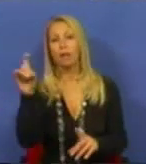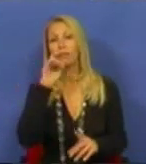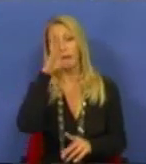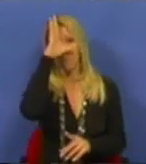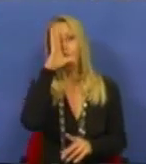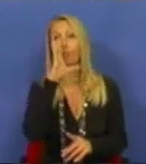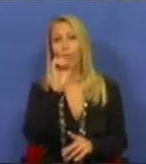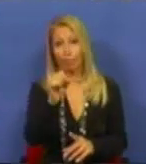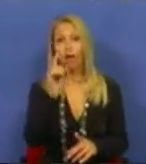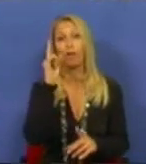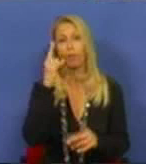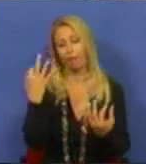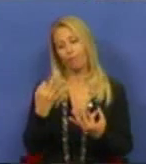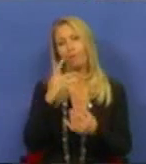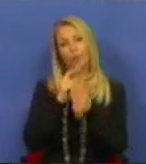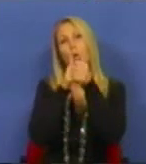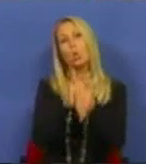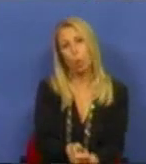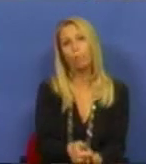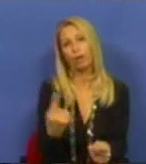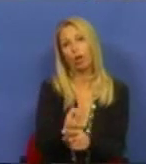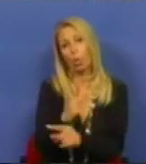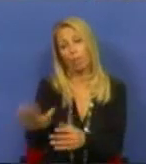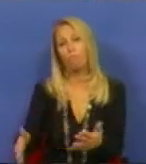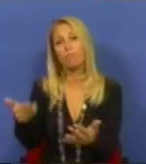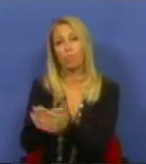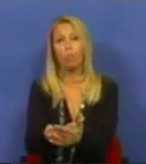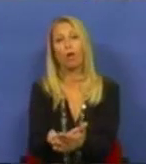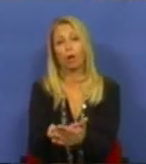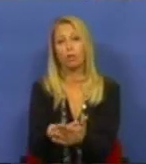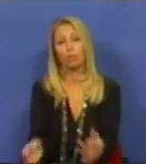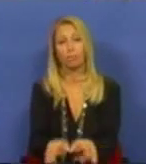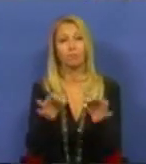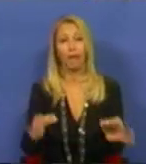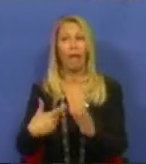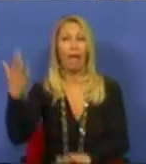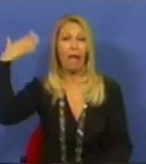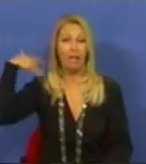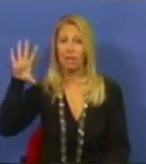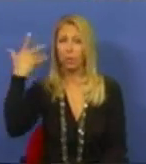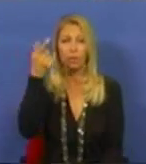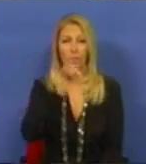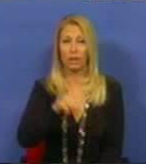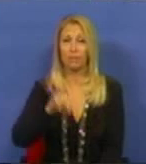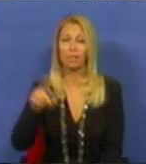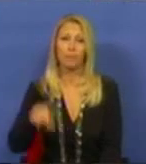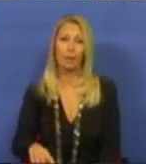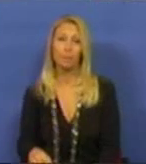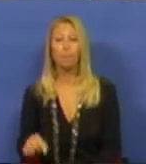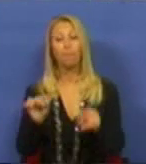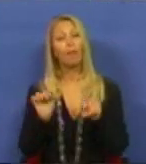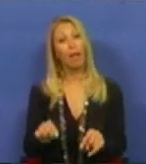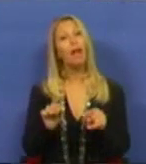Governo venha a cumprir sequer o que lhe é proposto como já muitas vezes aconteceu. E é essa